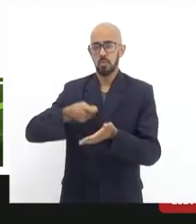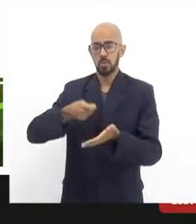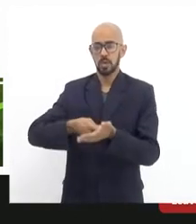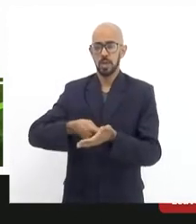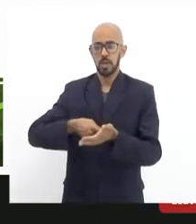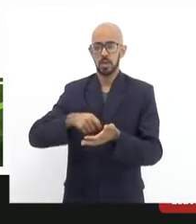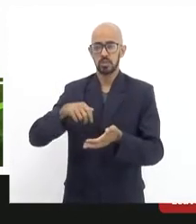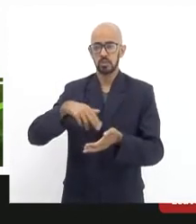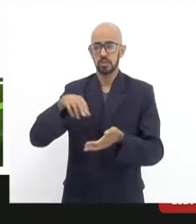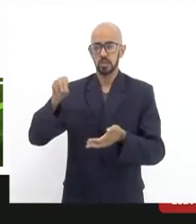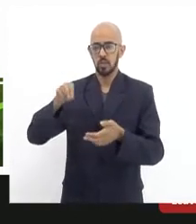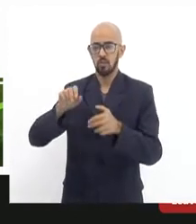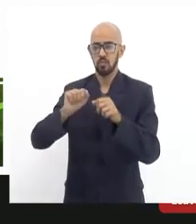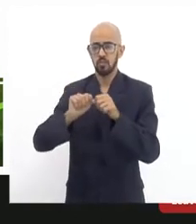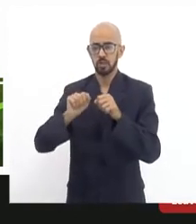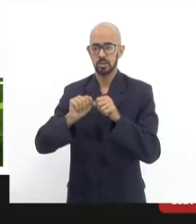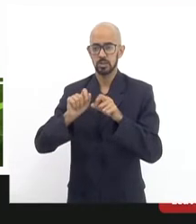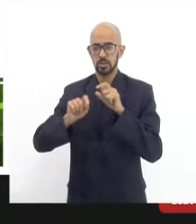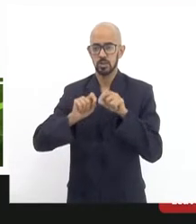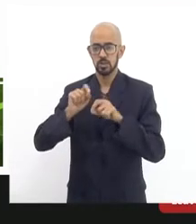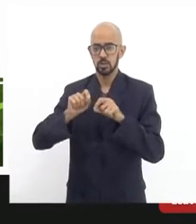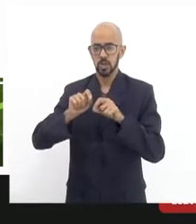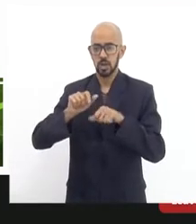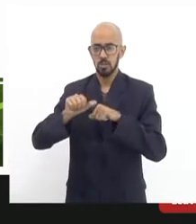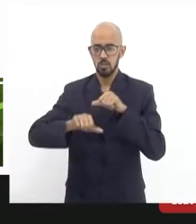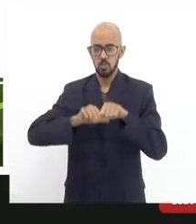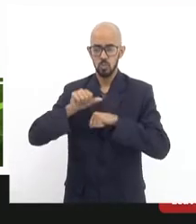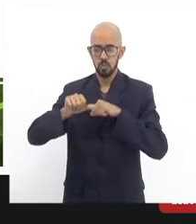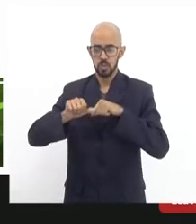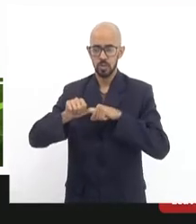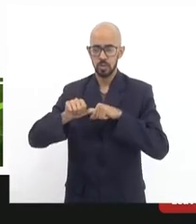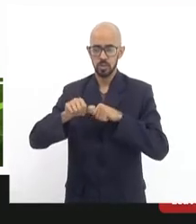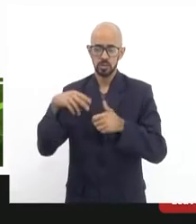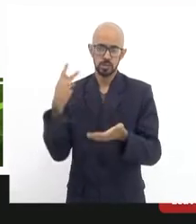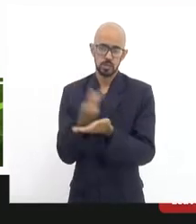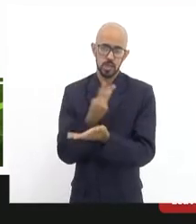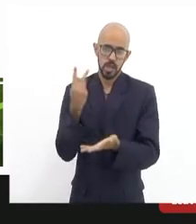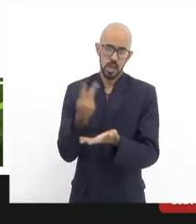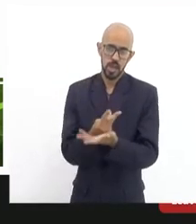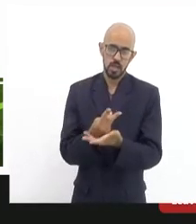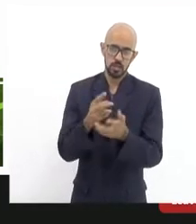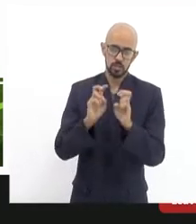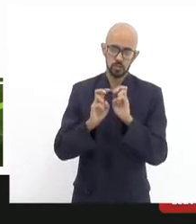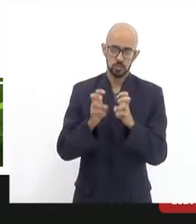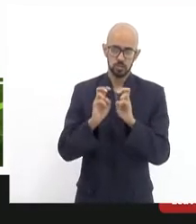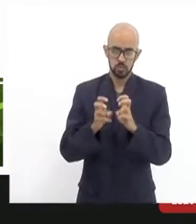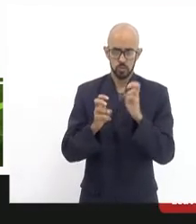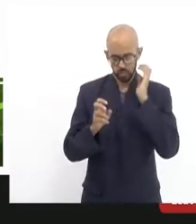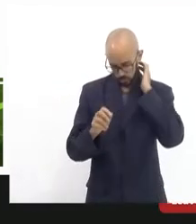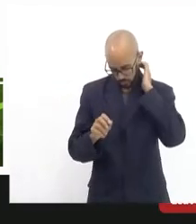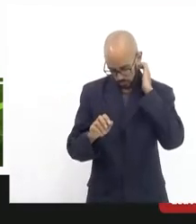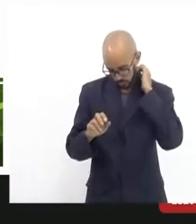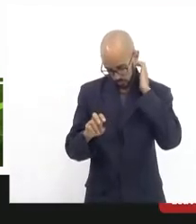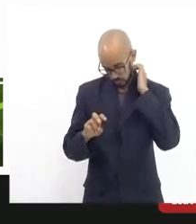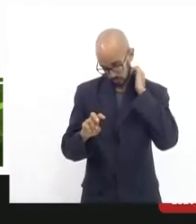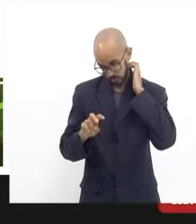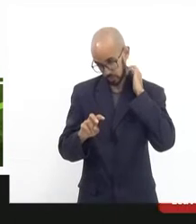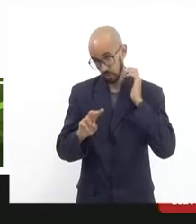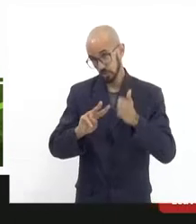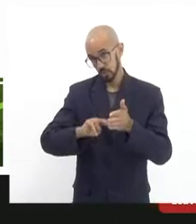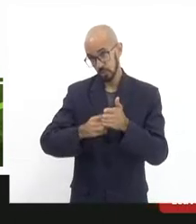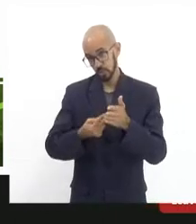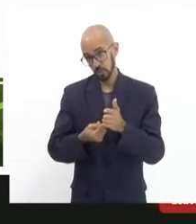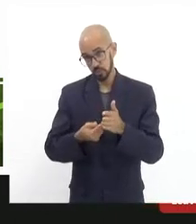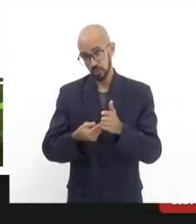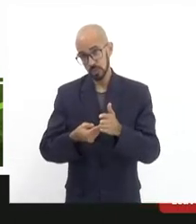fazer mais intervenções irregulares nos bondes. Quer dizer, a sentença, ela